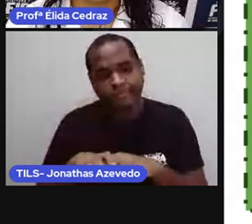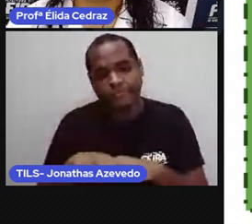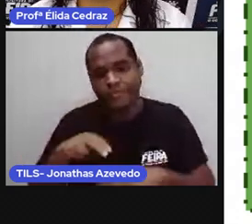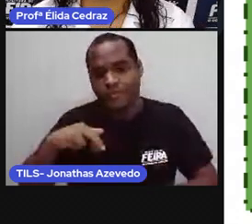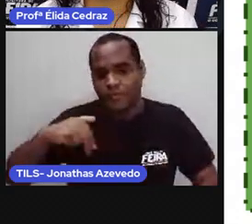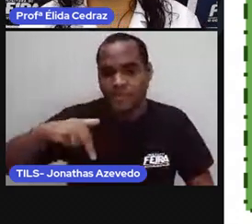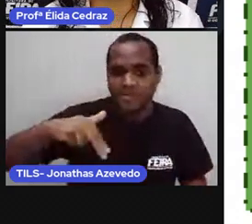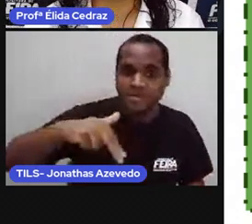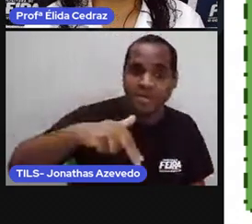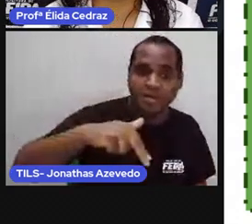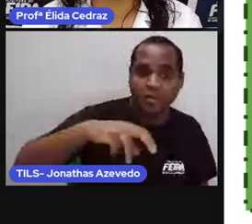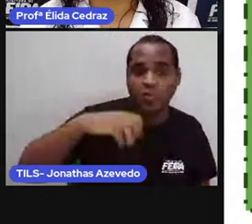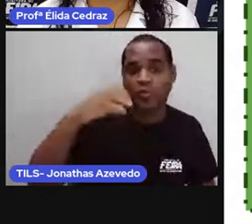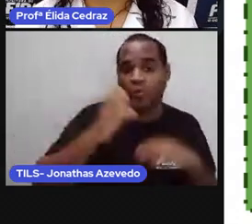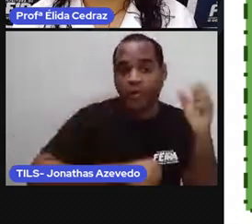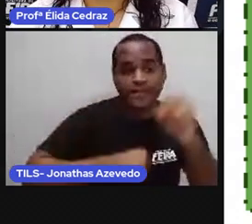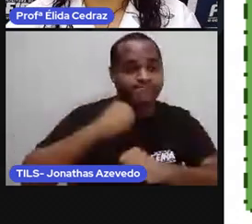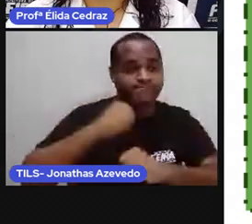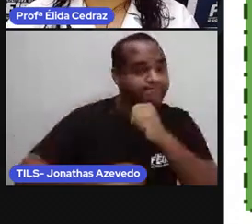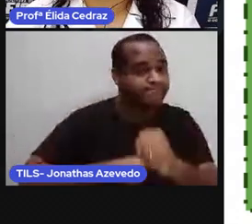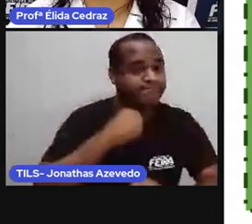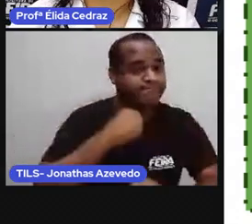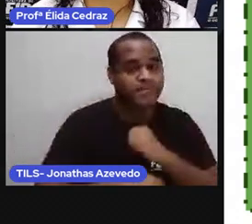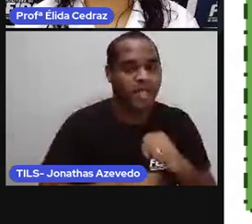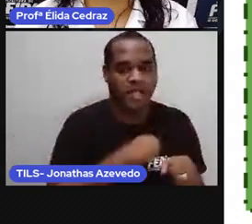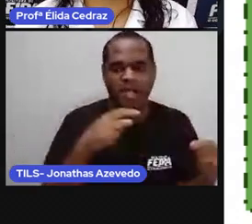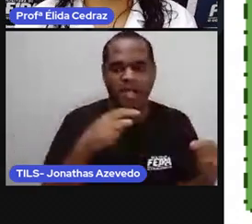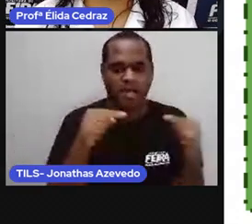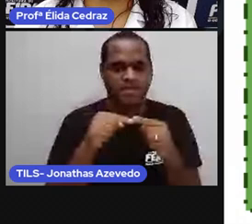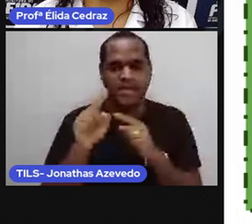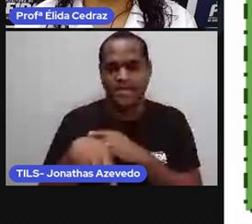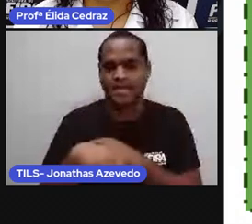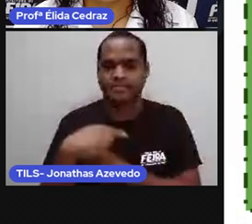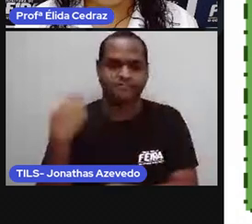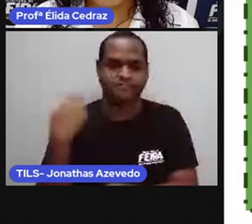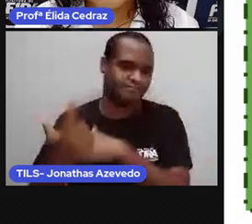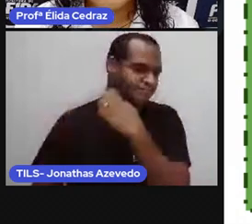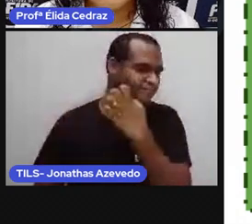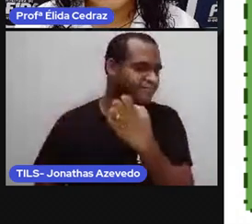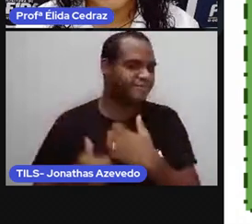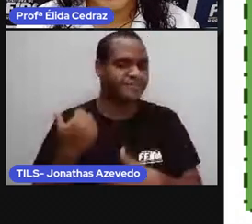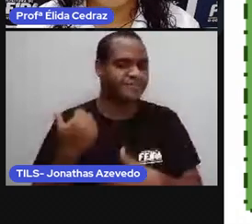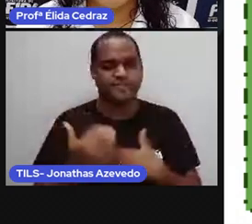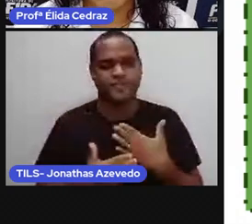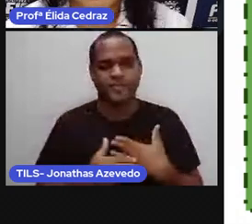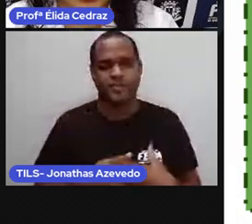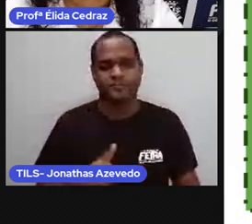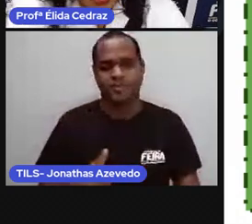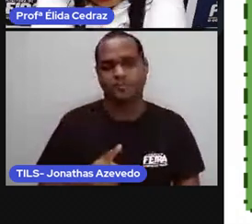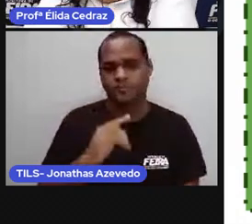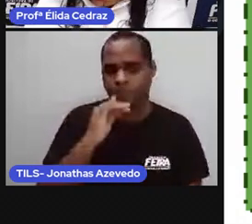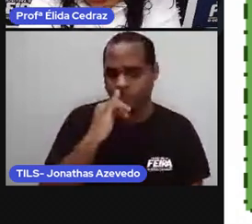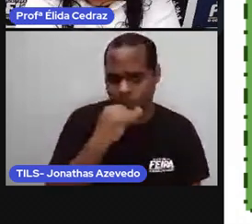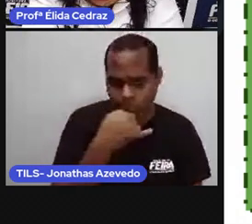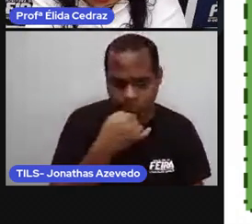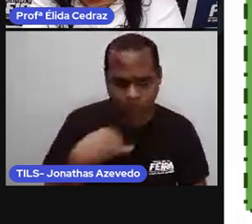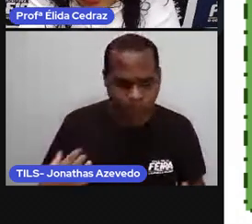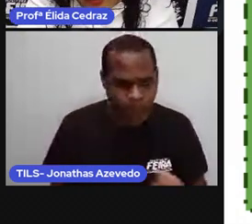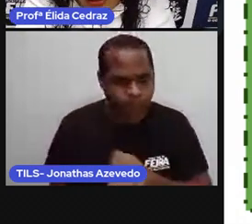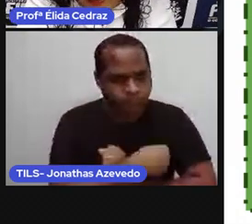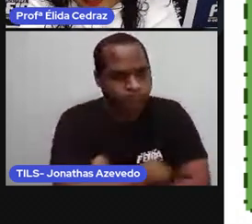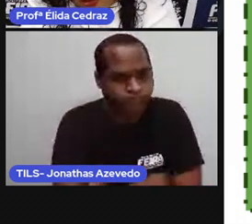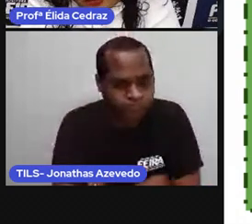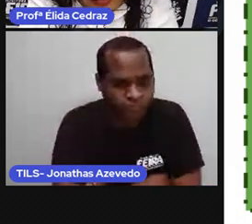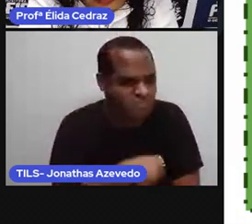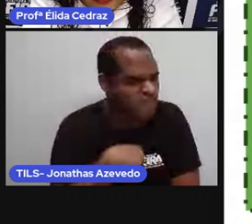andar, correr, como uma forma de se expressar. Quando você está chateado, você faz assim, ah, eu